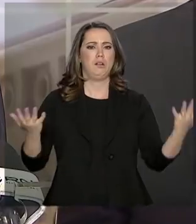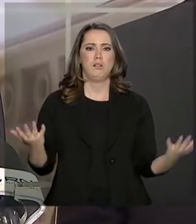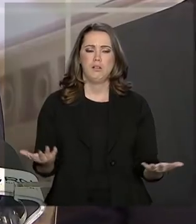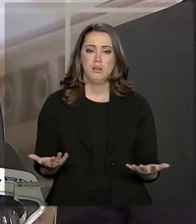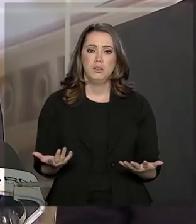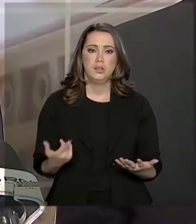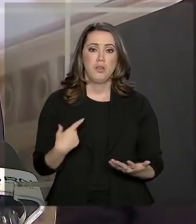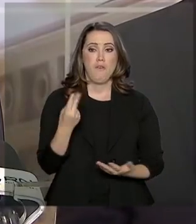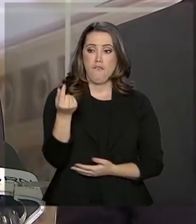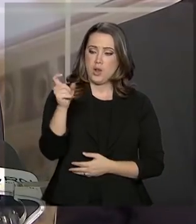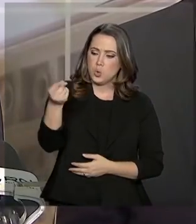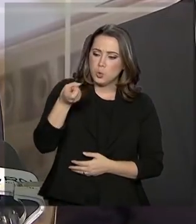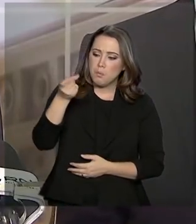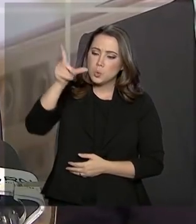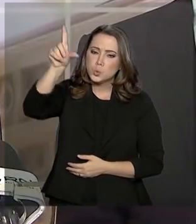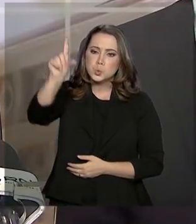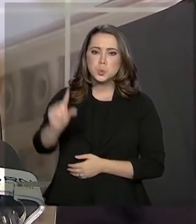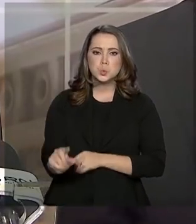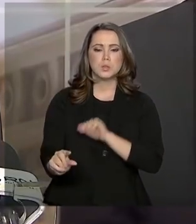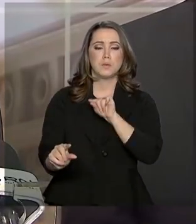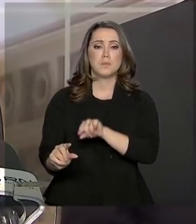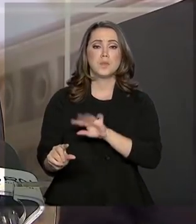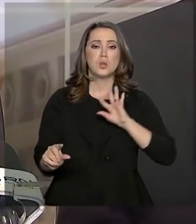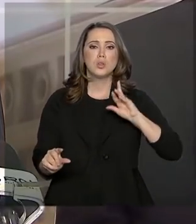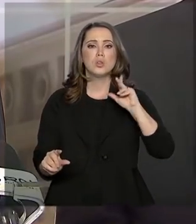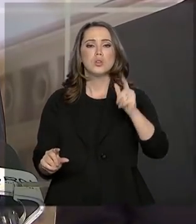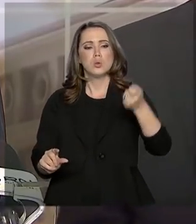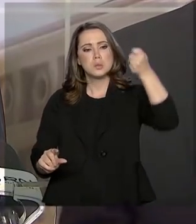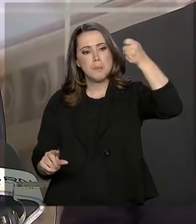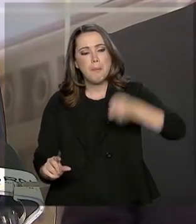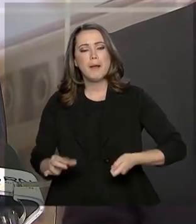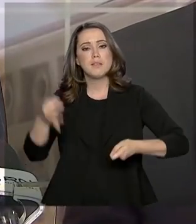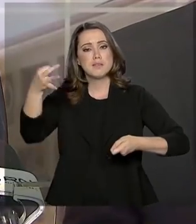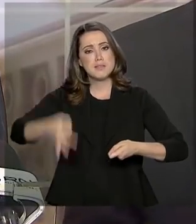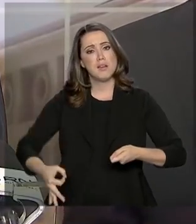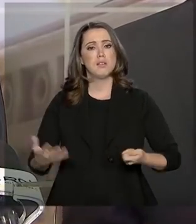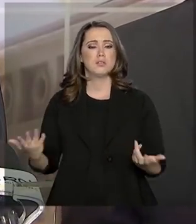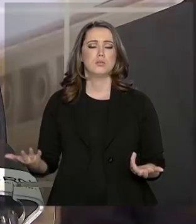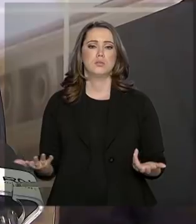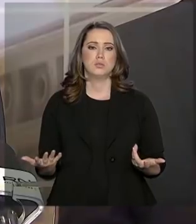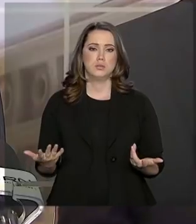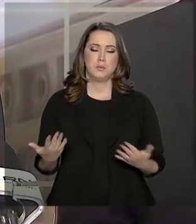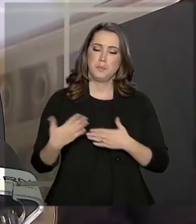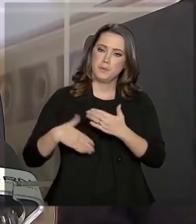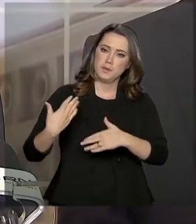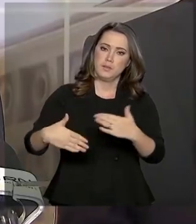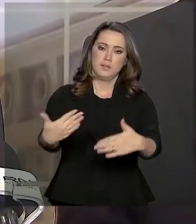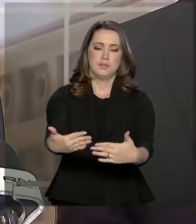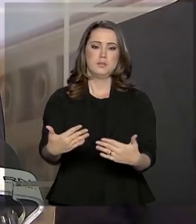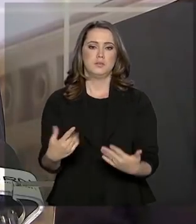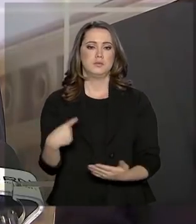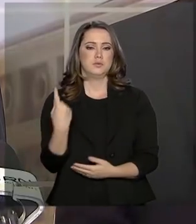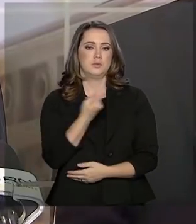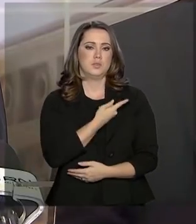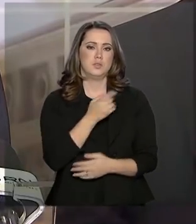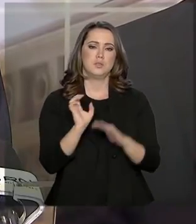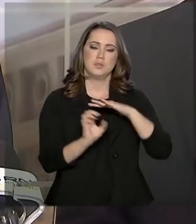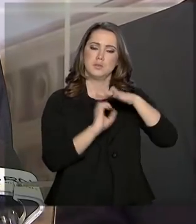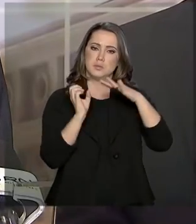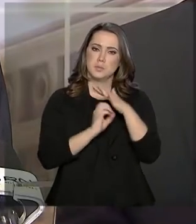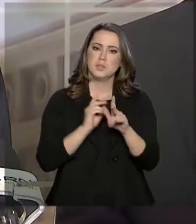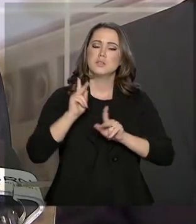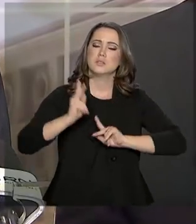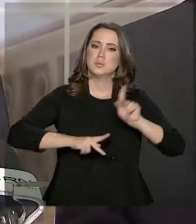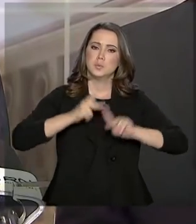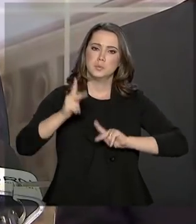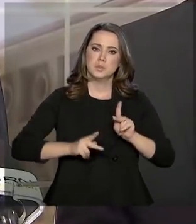baixar as alíquotas, de modo que todo mundo pague o que tem que ser pago e, a partir daí, os nossos empresários e a